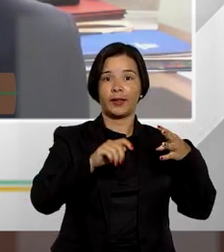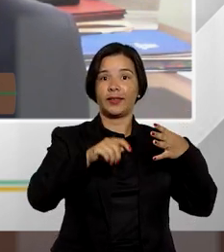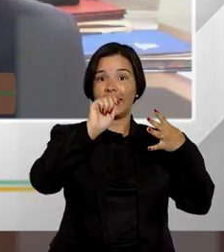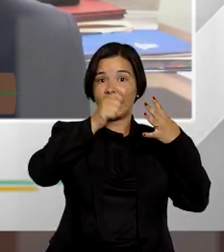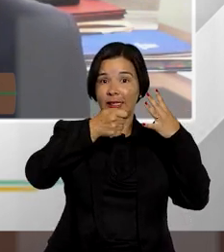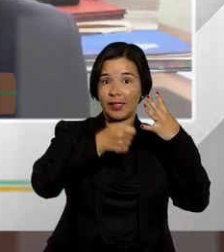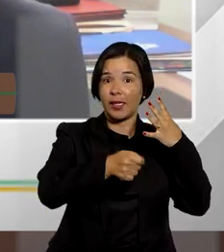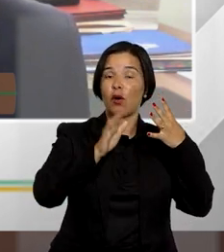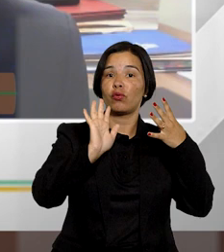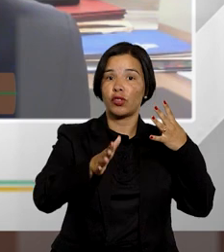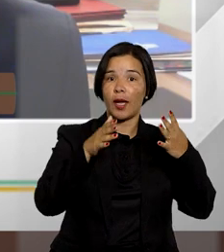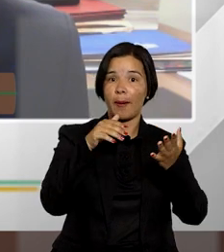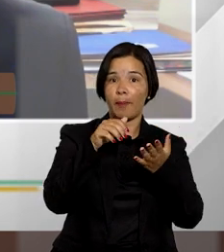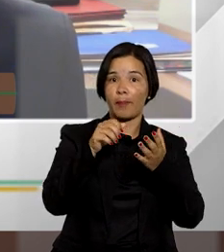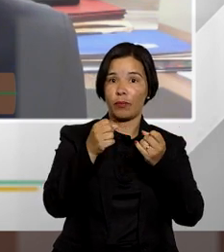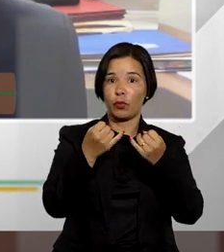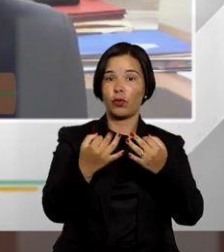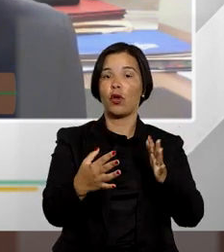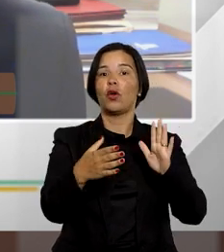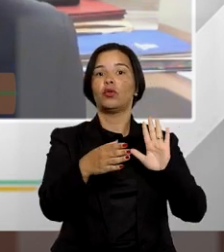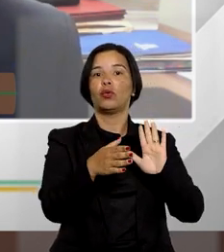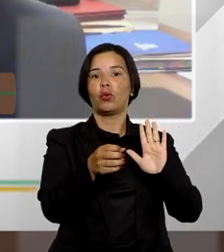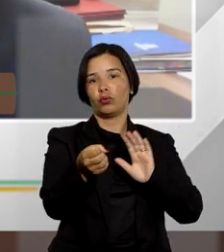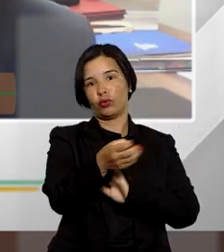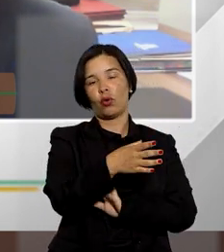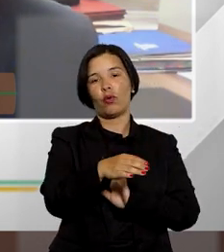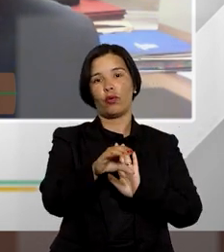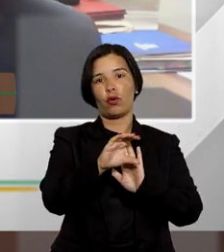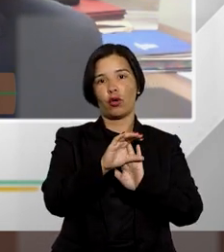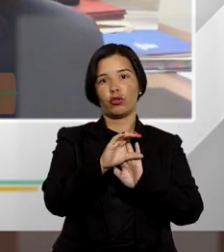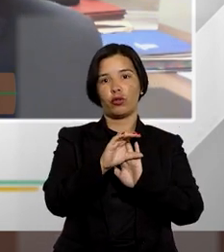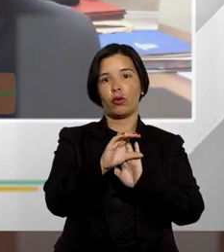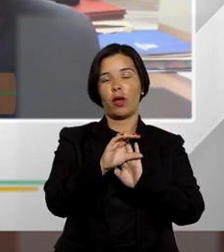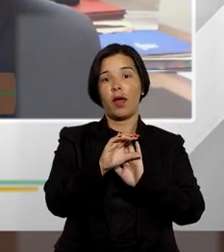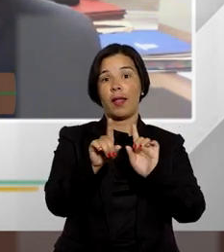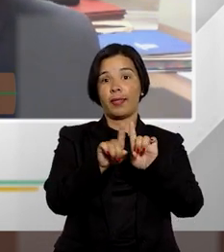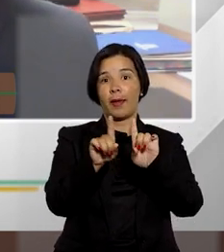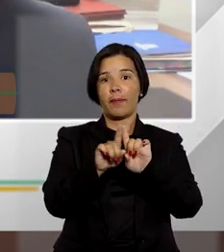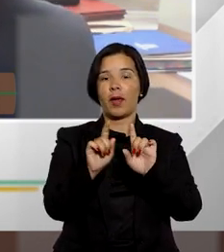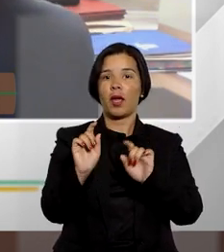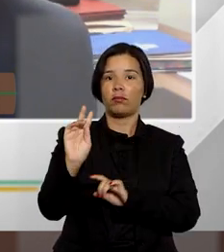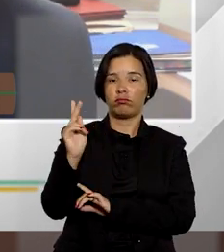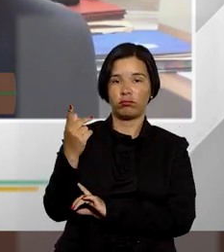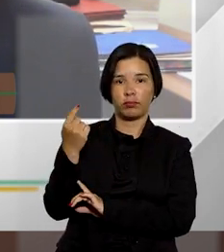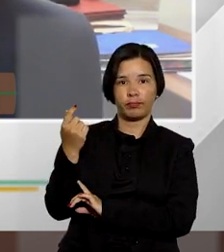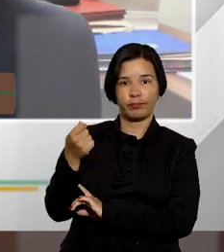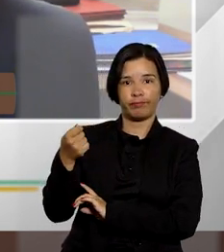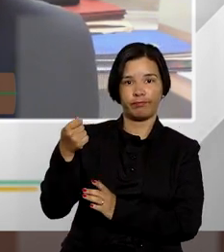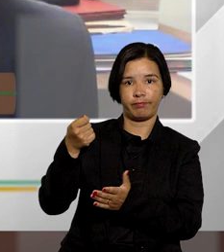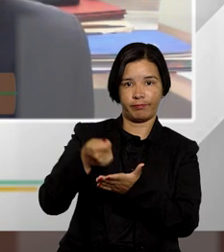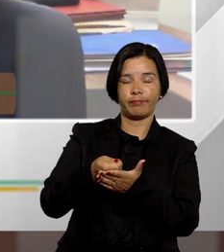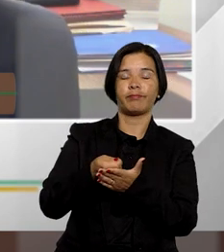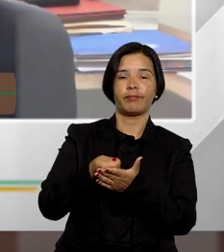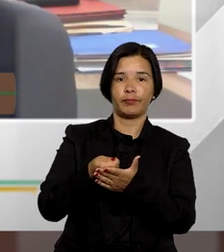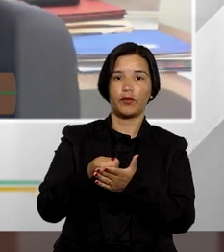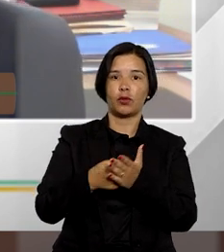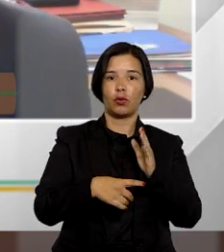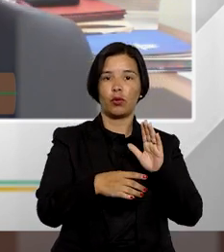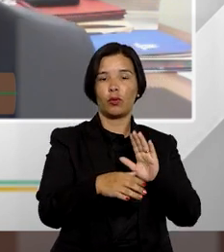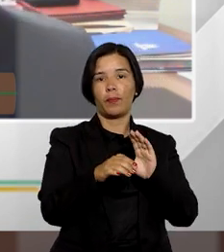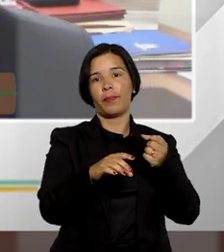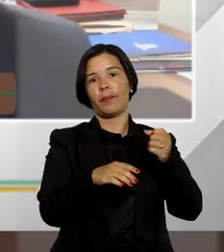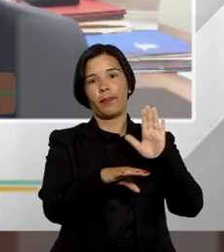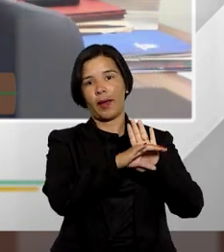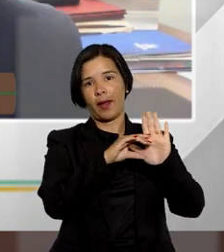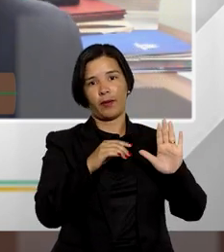publicada na vigência do novo Código de Processo de 2015 a majoração dos honorários sucumbenciais na forma do parágrafo